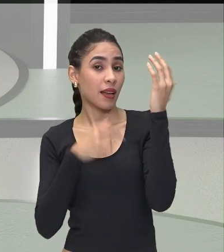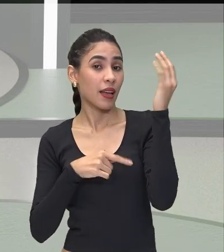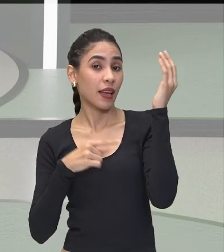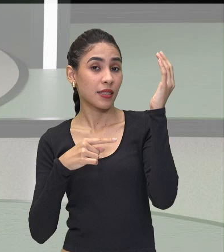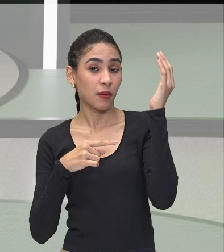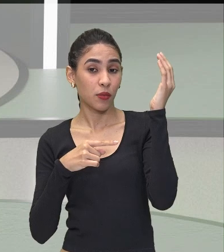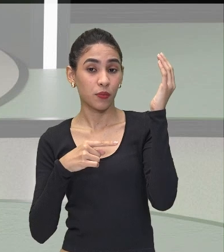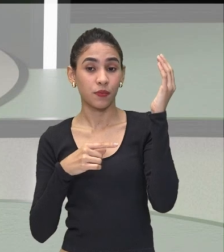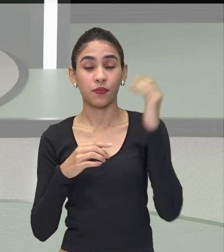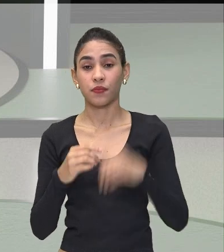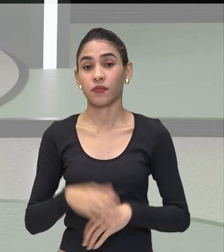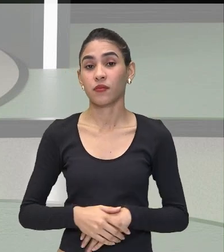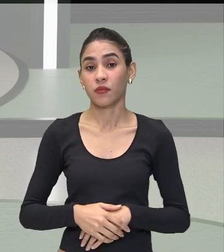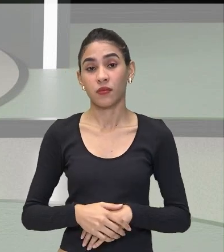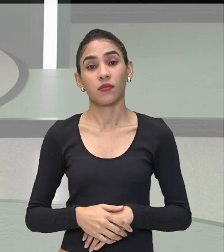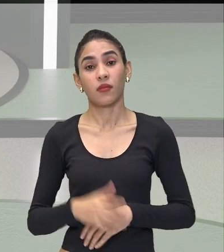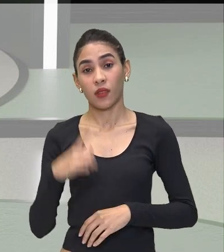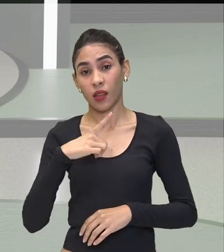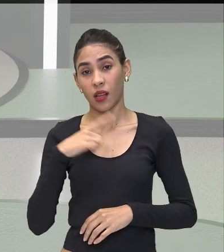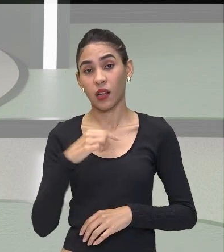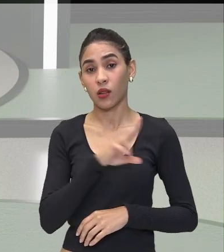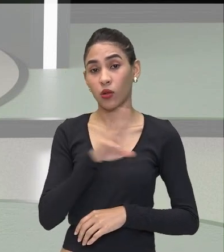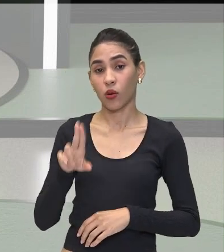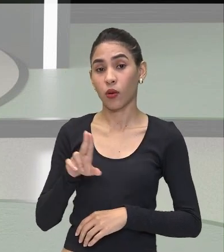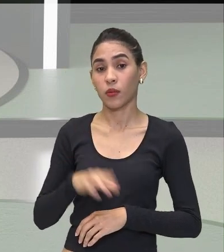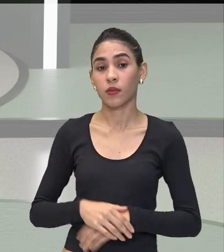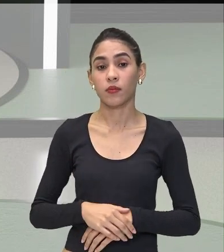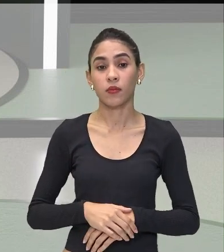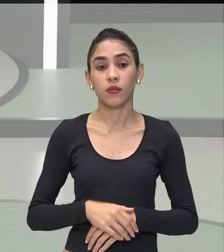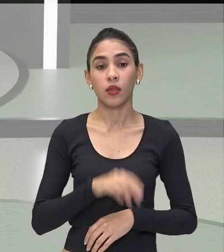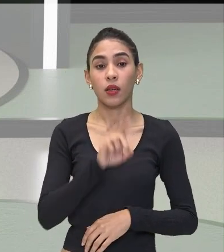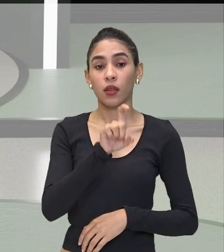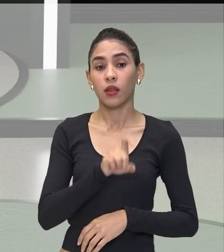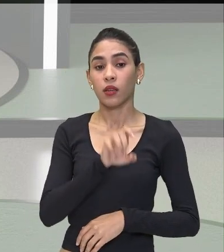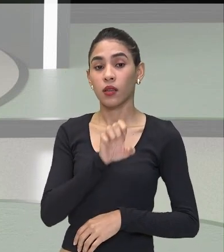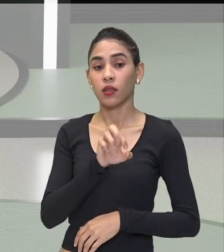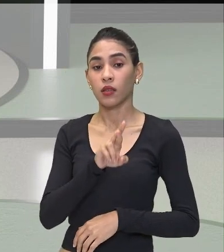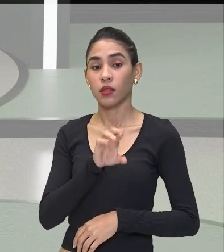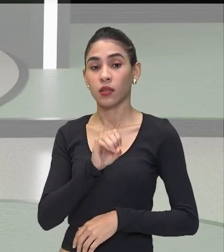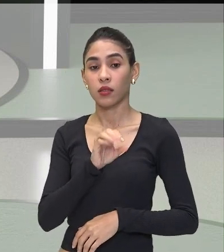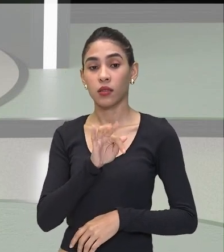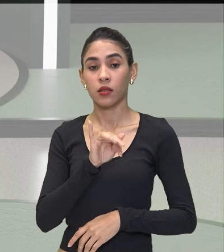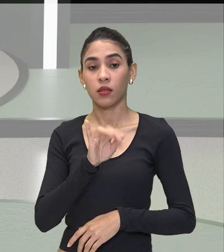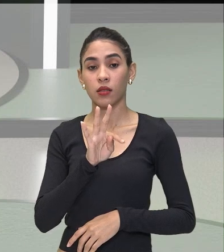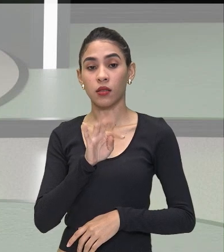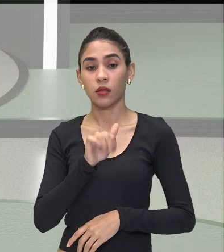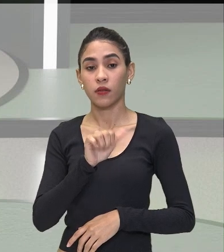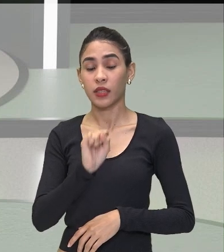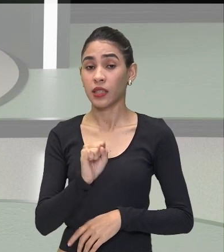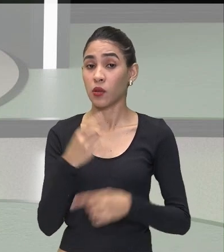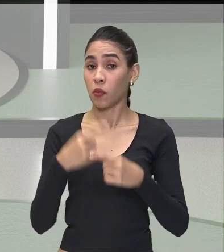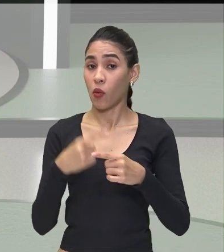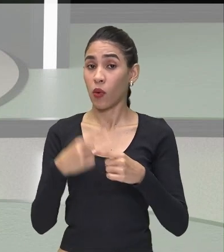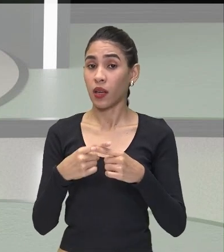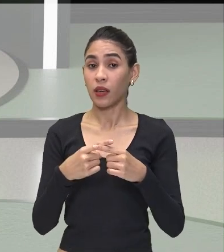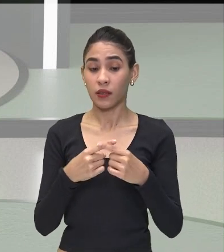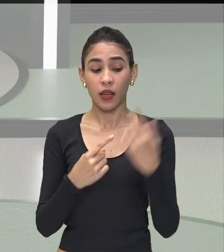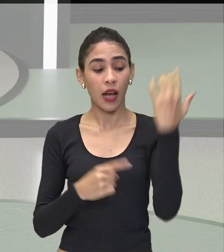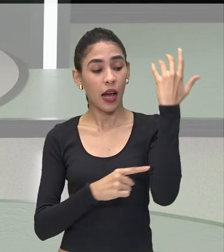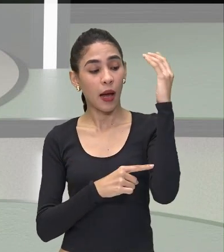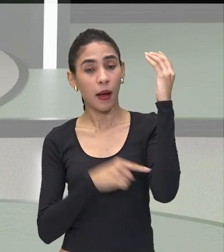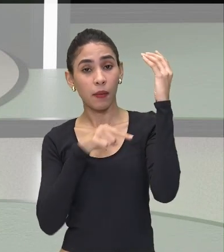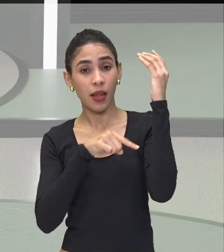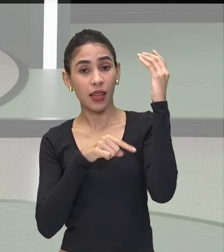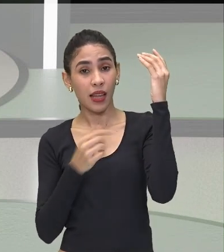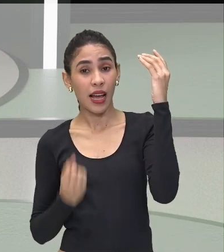vegetação Ela tem Essa denominação De plantas Xerófitas Porque ela acabou Criando estratégias Para sobreviver Em